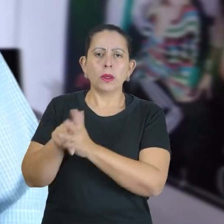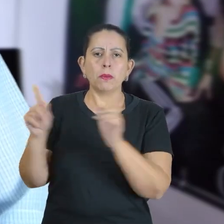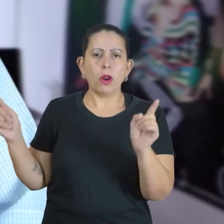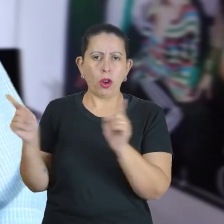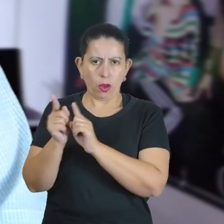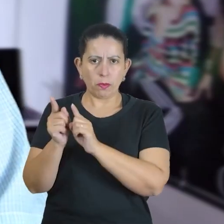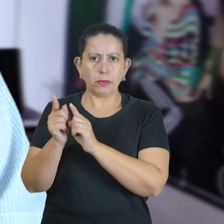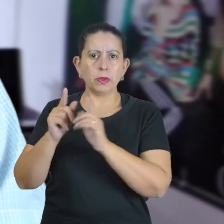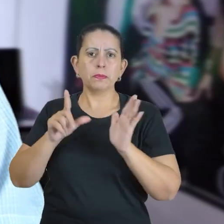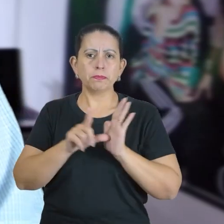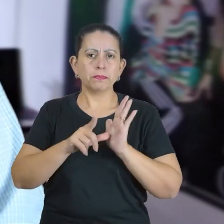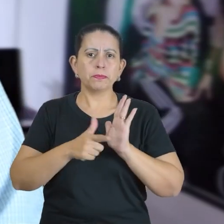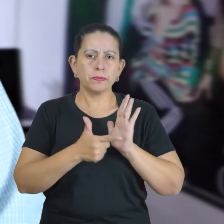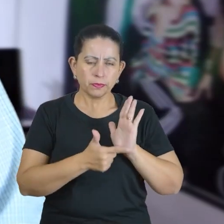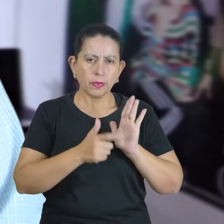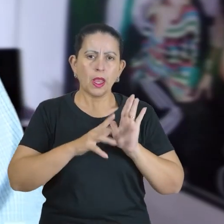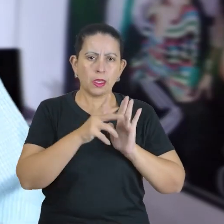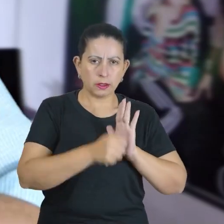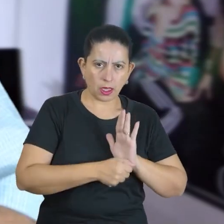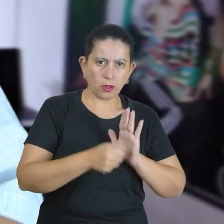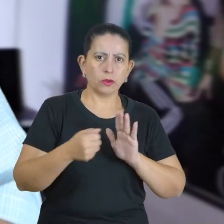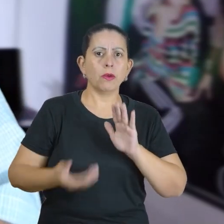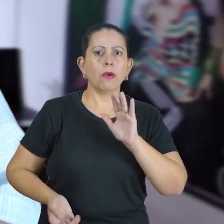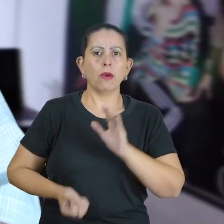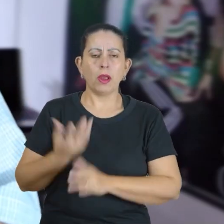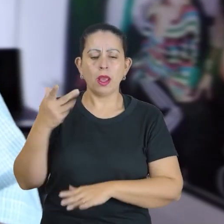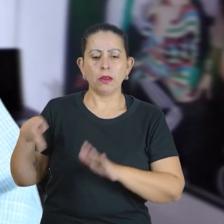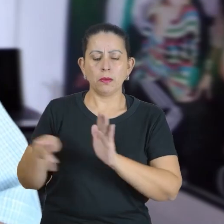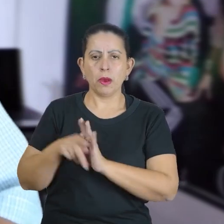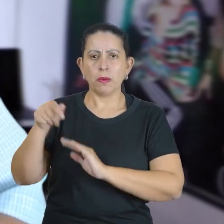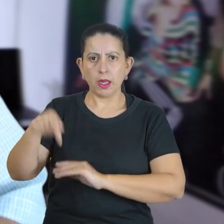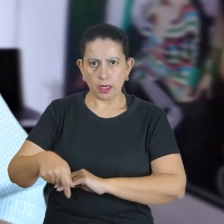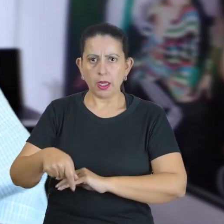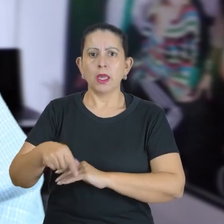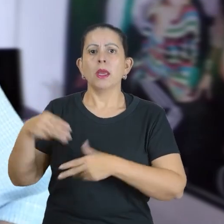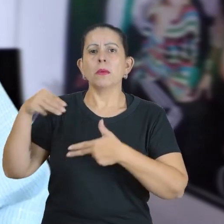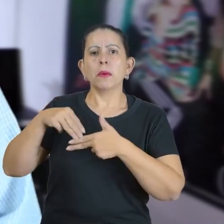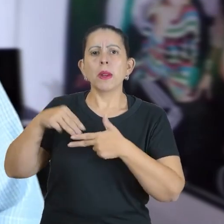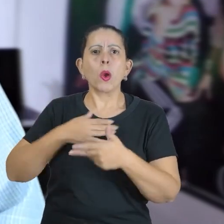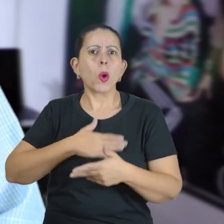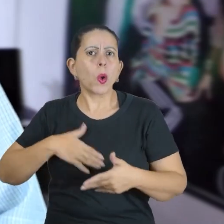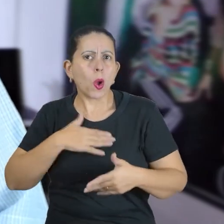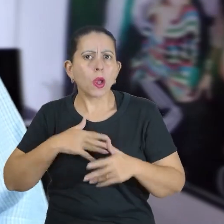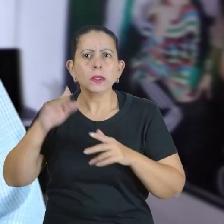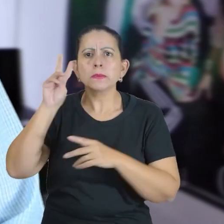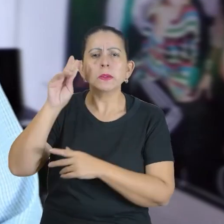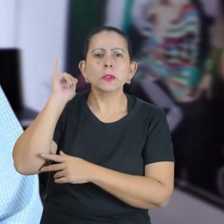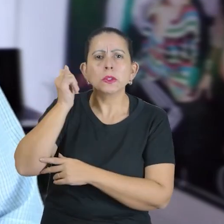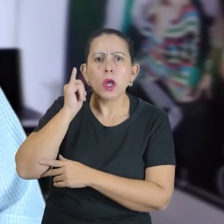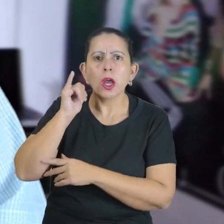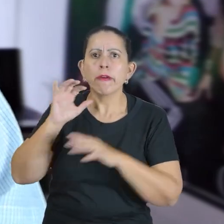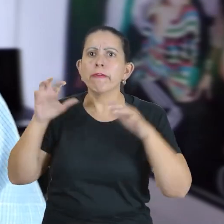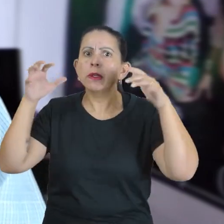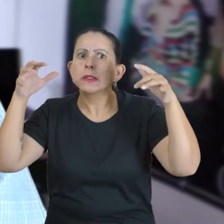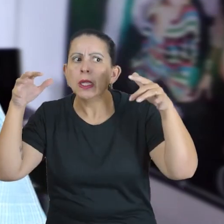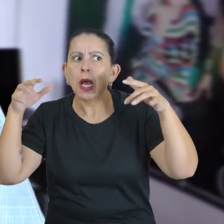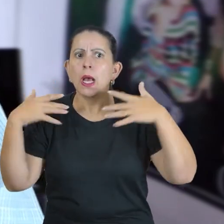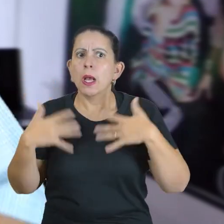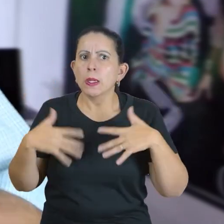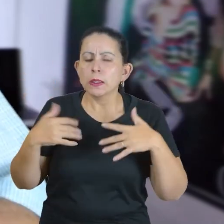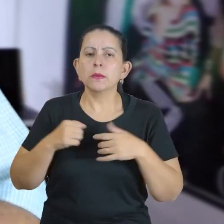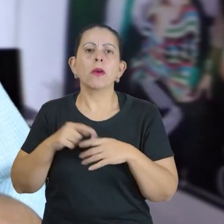produzido aqui em Blumenau. Gosta de histórias de fantasmas e assombrações? Vou te contar uma história